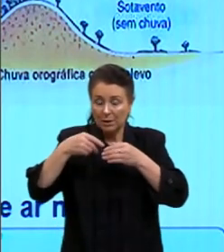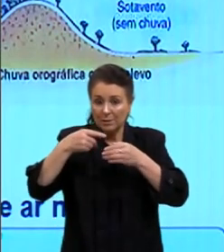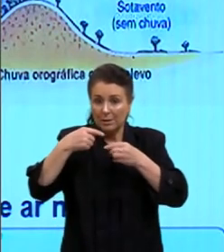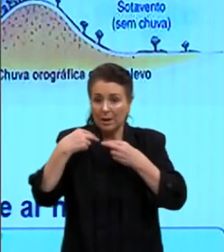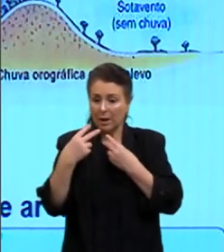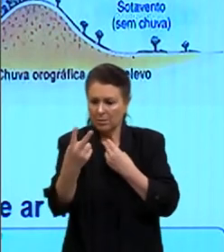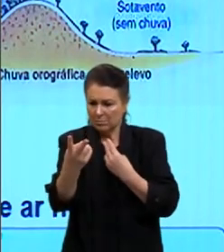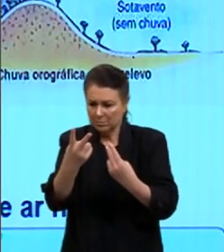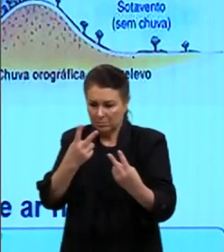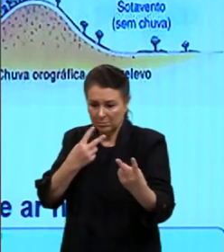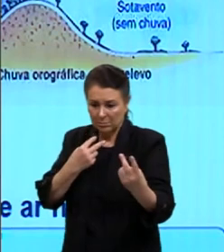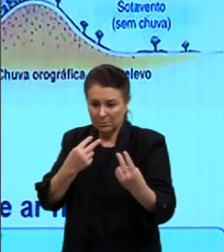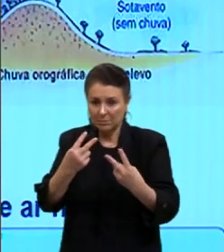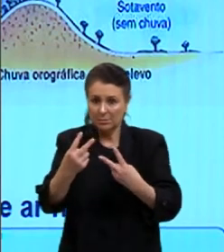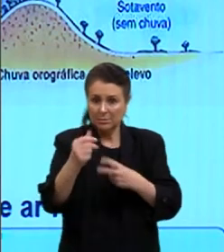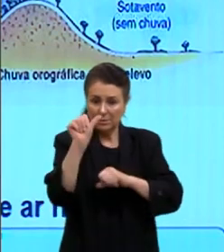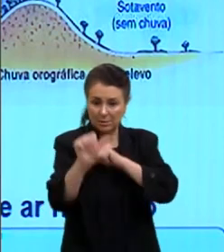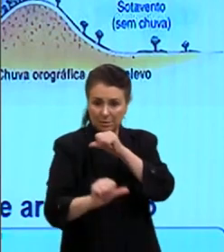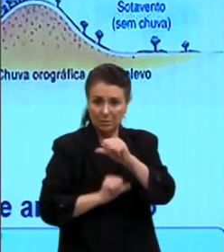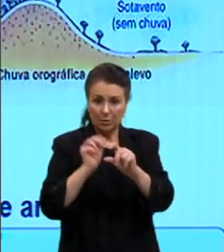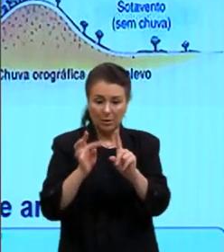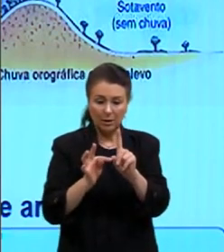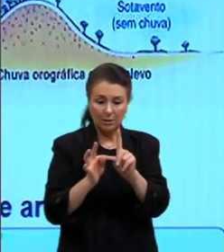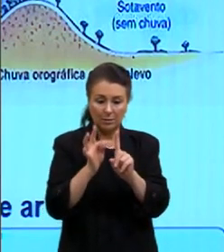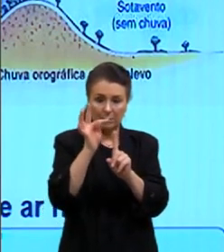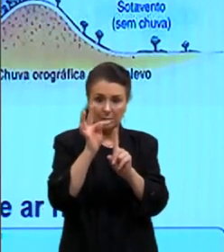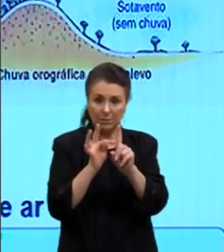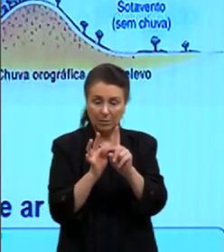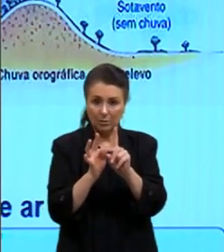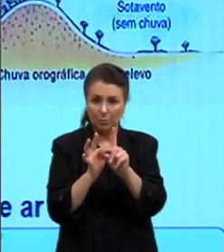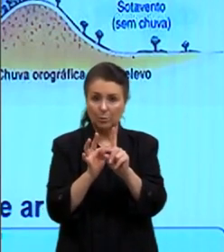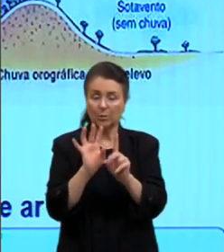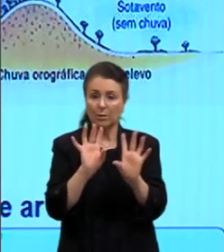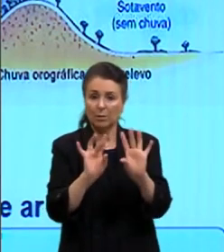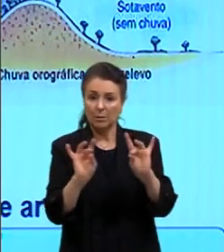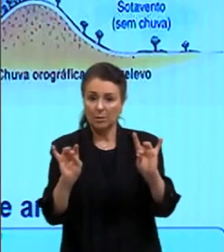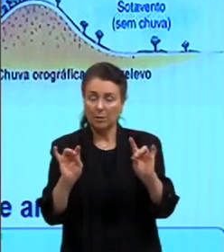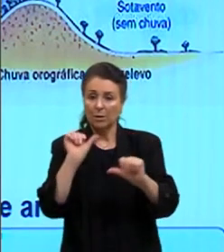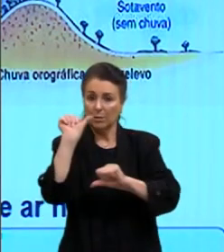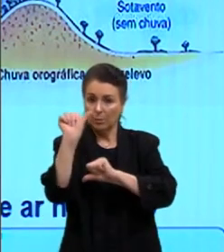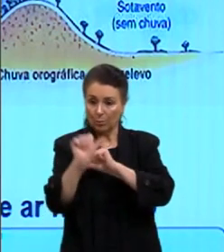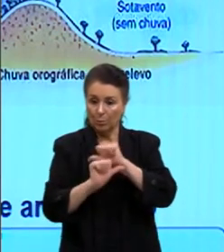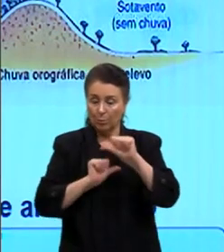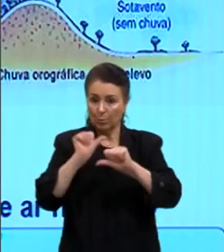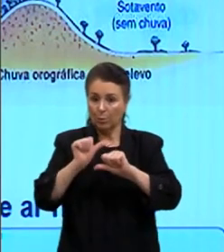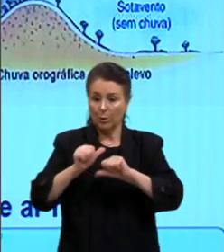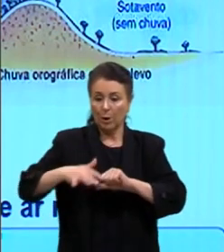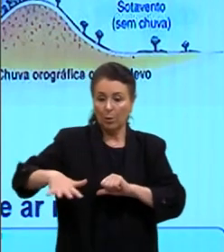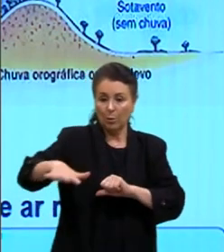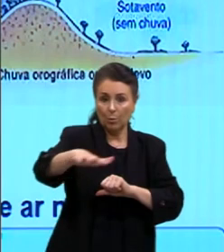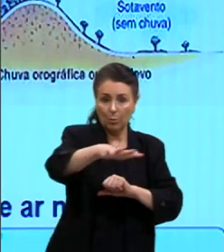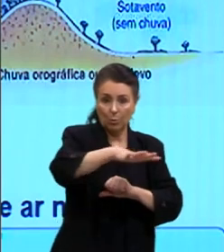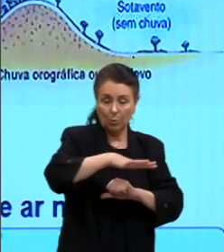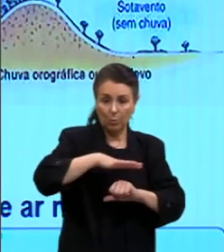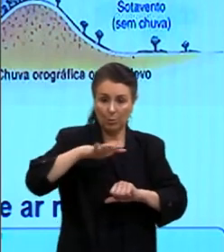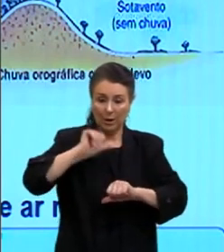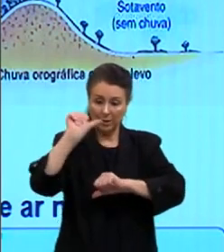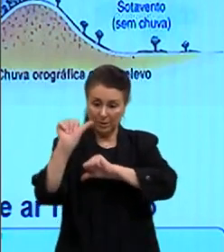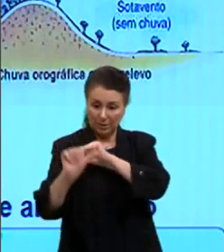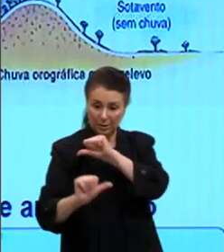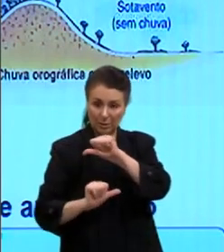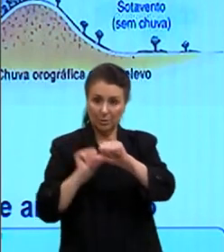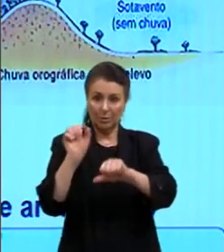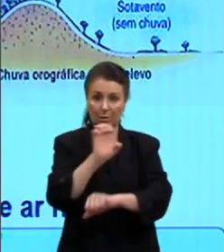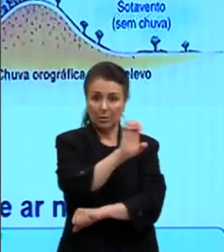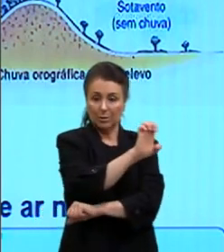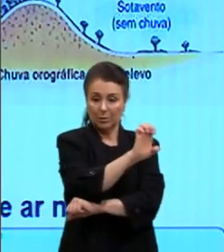essas temperaturas, essa umidade, e aí vai formar uma zona de convergência, esses ventos vão convergir para o Equador, e aí nós